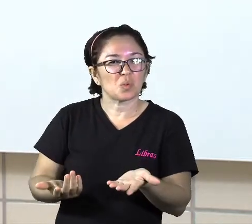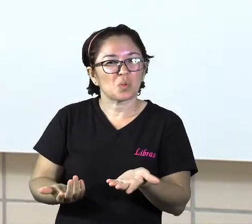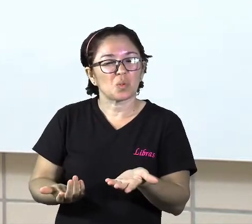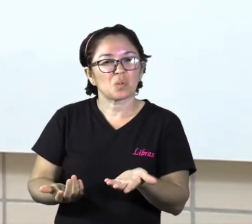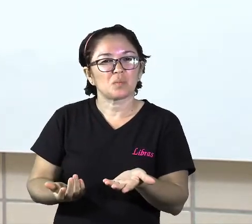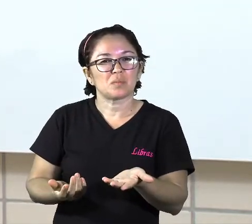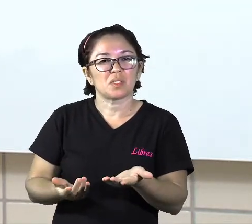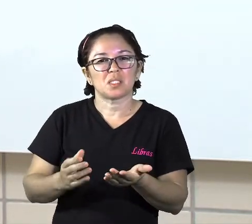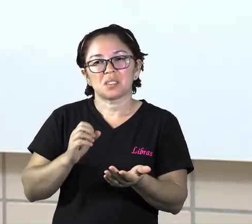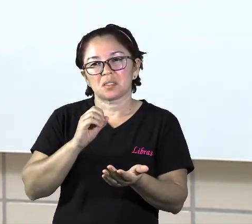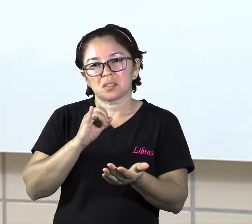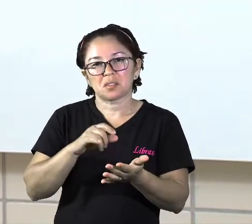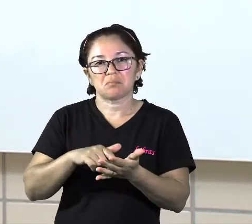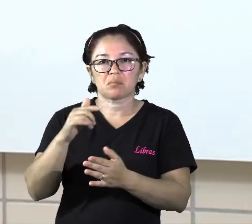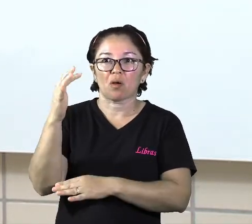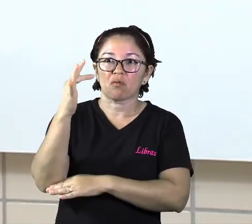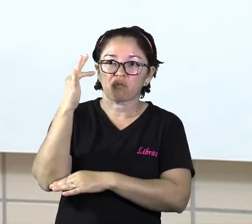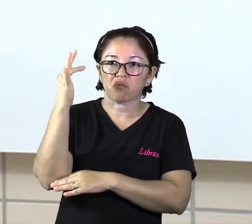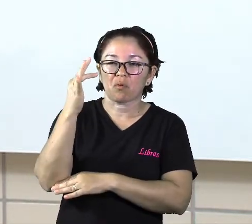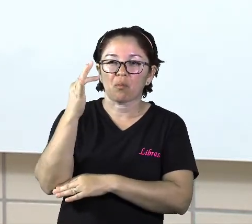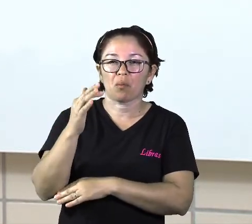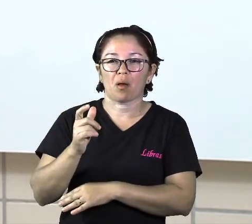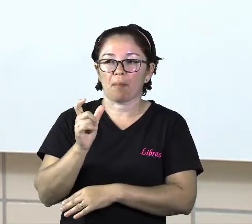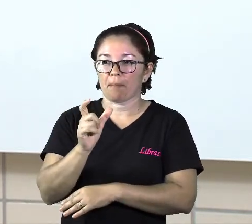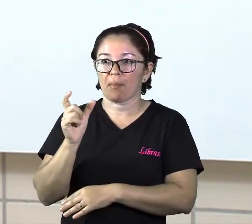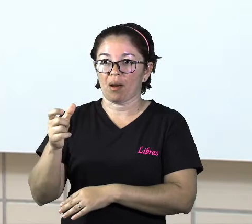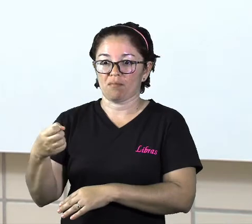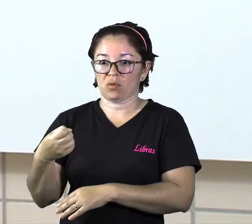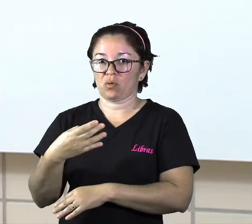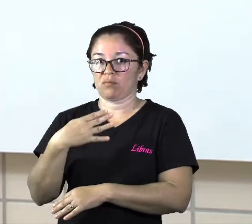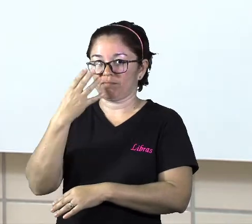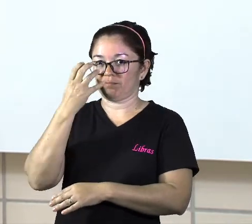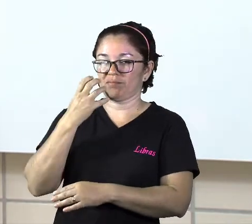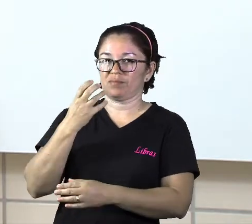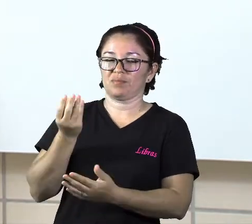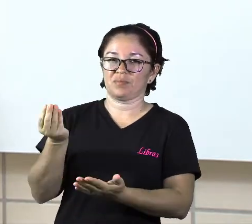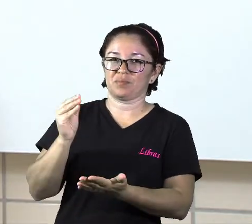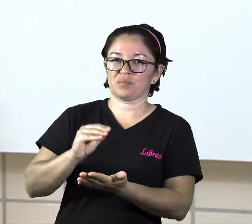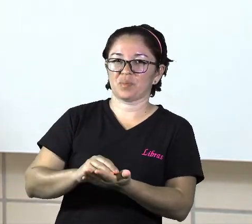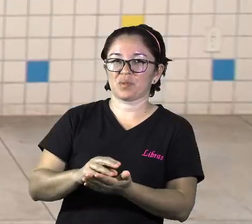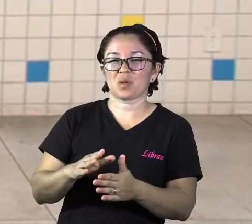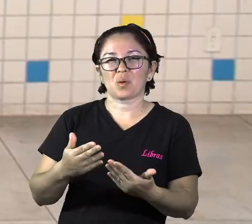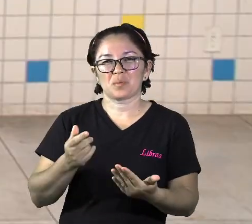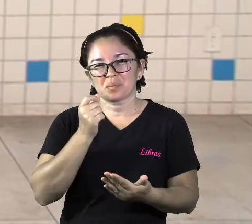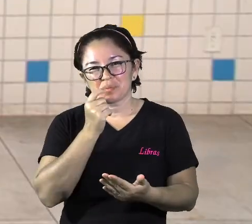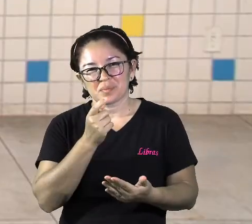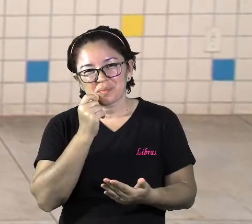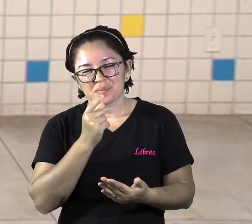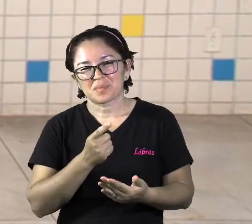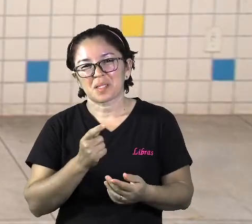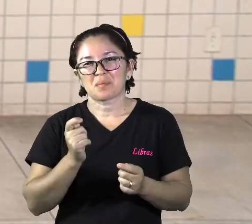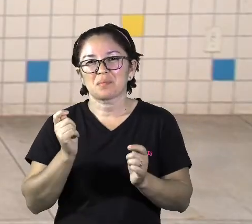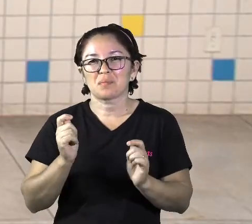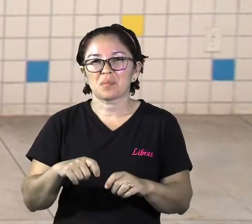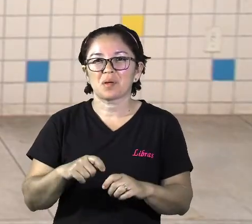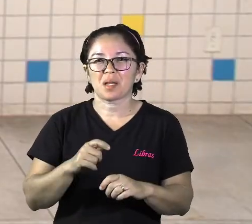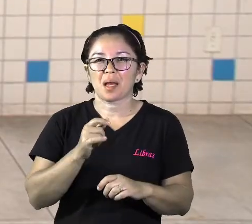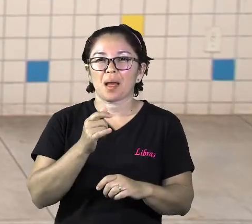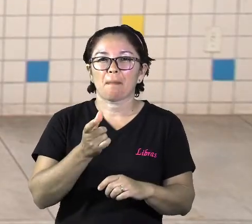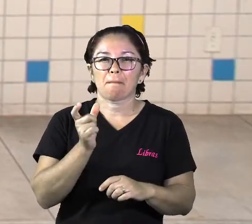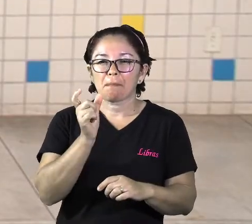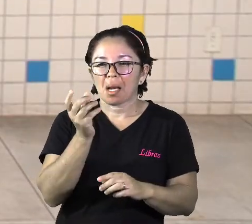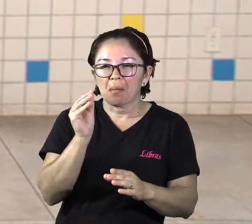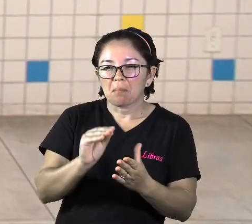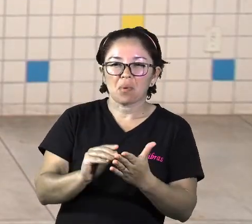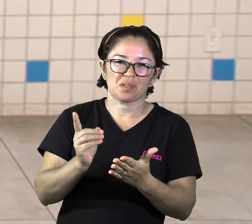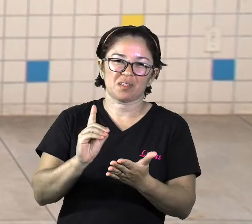expressões novas. A gente substitui palavras por símbolos, né? Estão aí os emotes, que eles representam muito